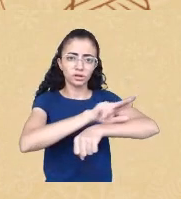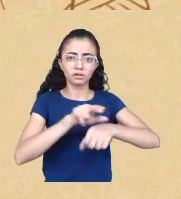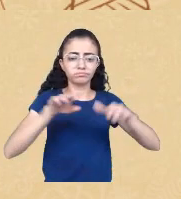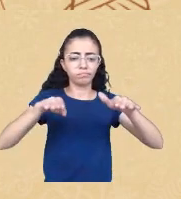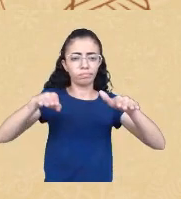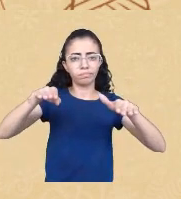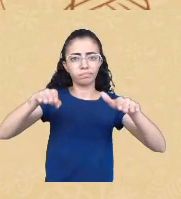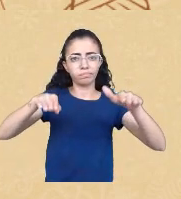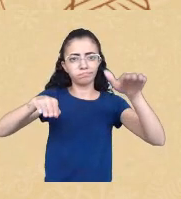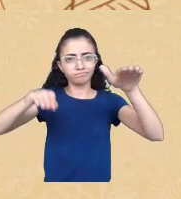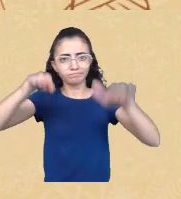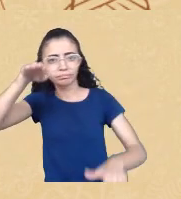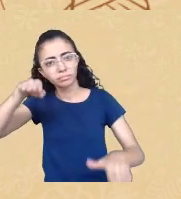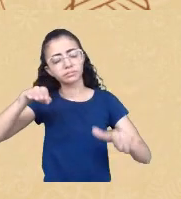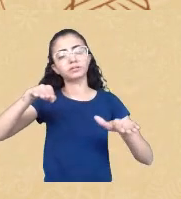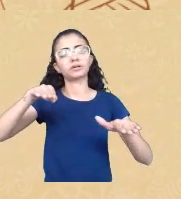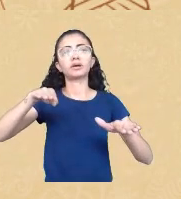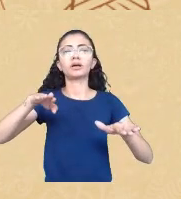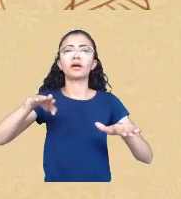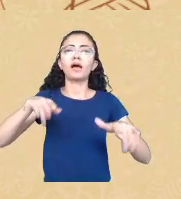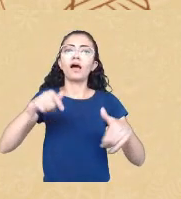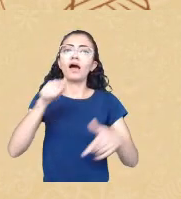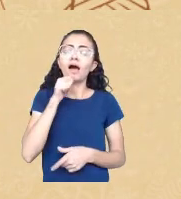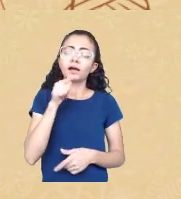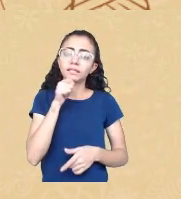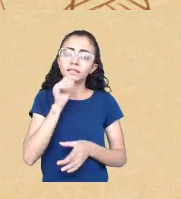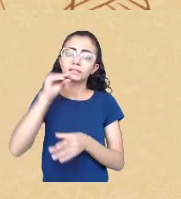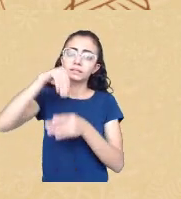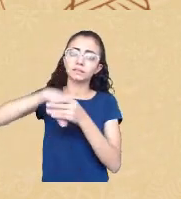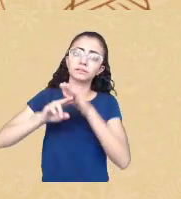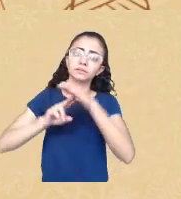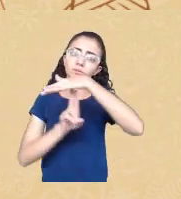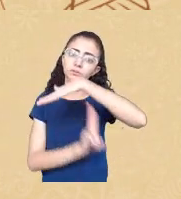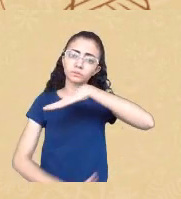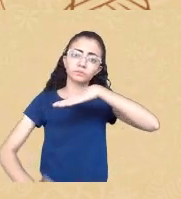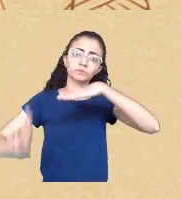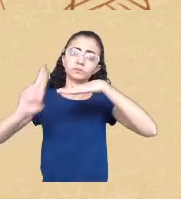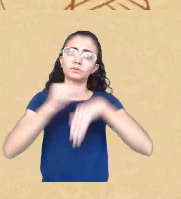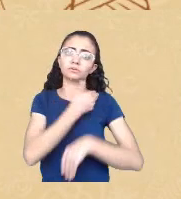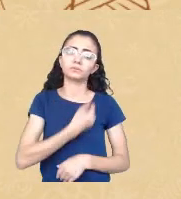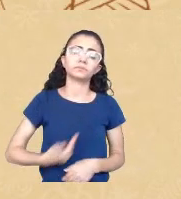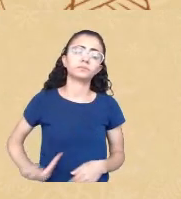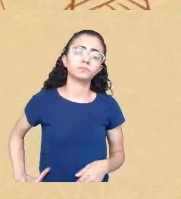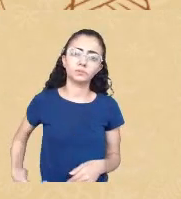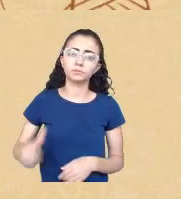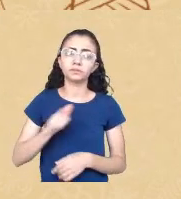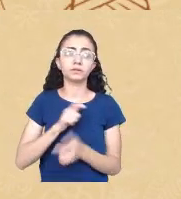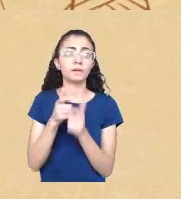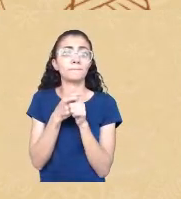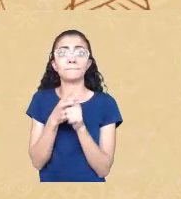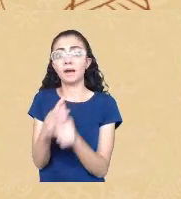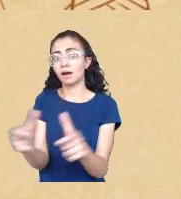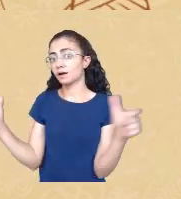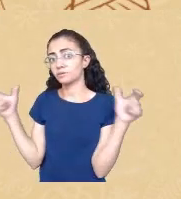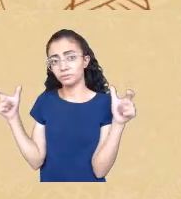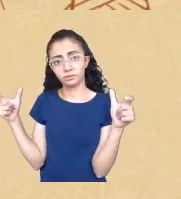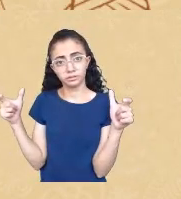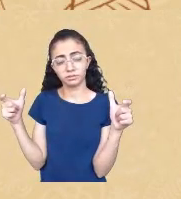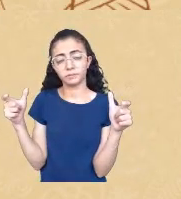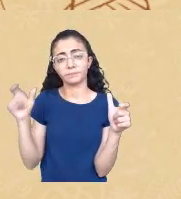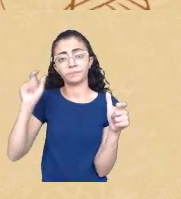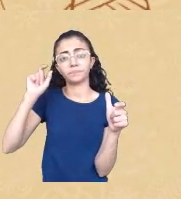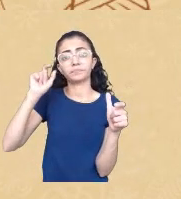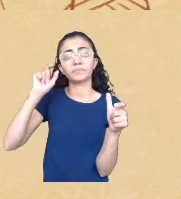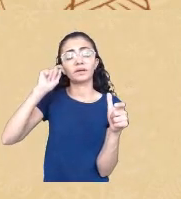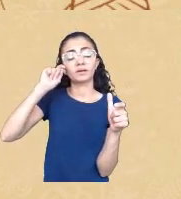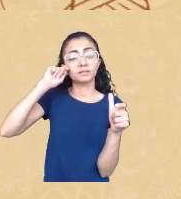que ainda que as universidades públicas não é nós encontremos um número maior hoje de negros de indígenas